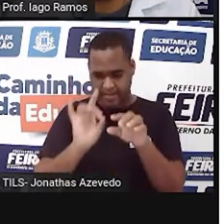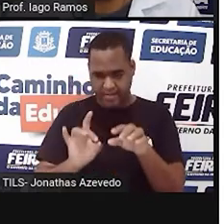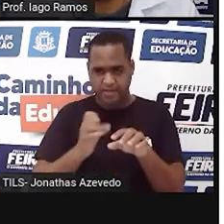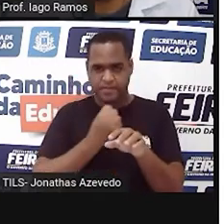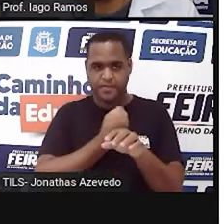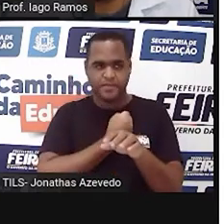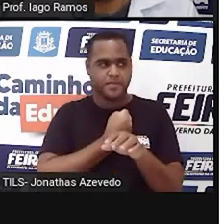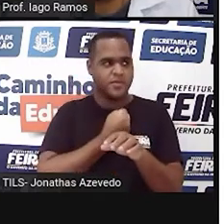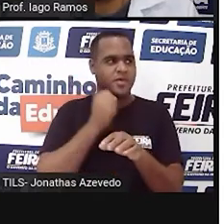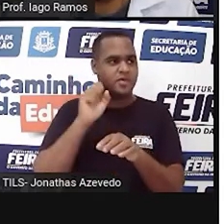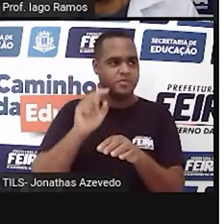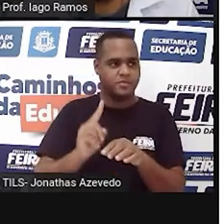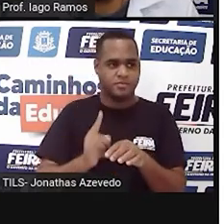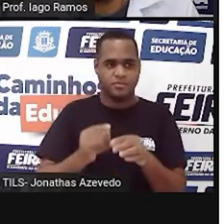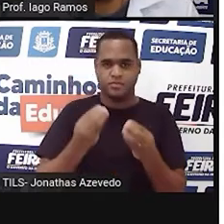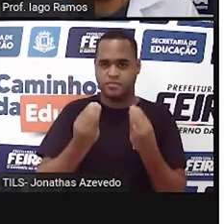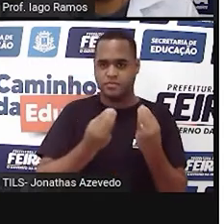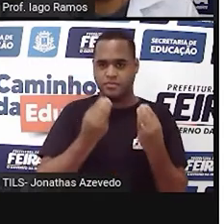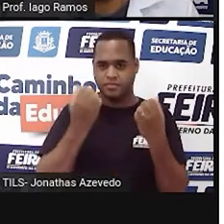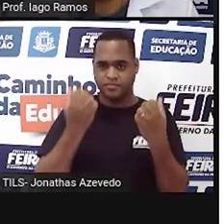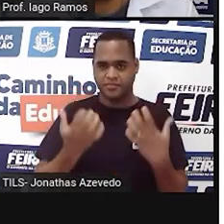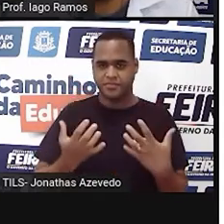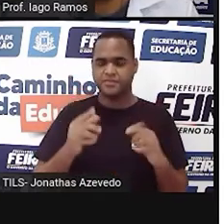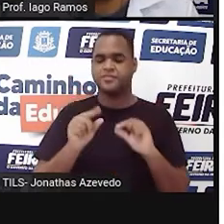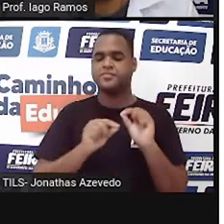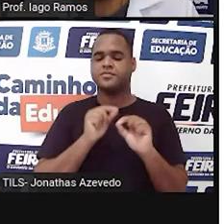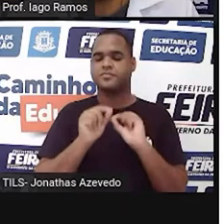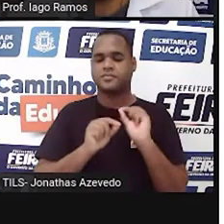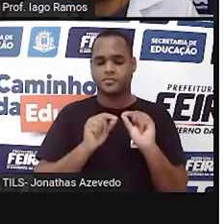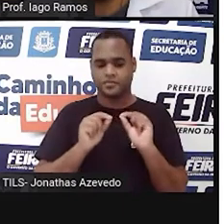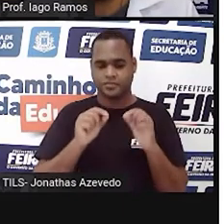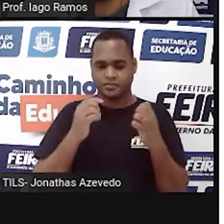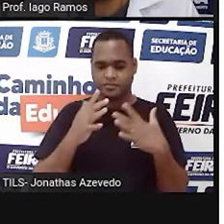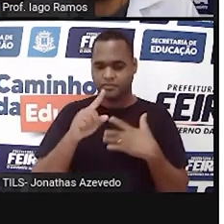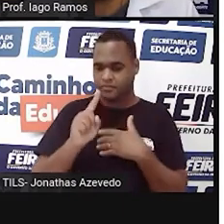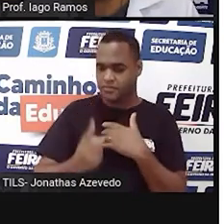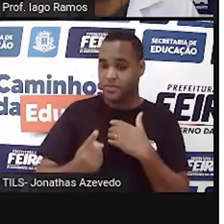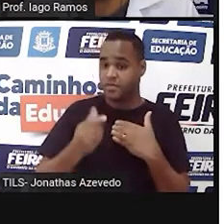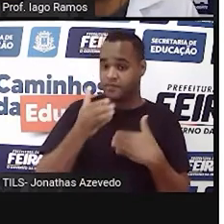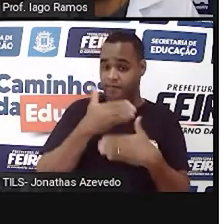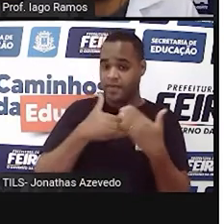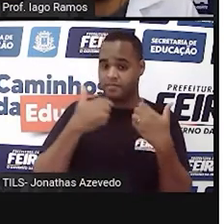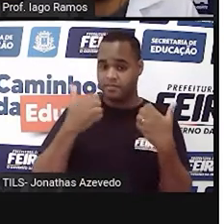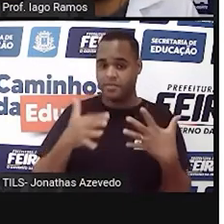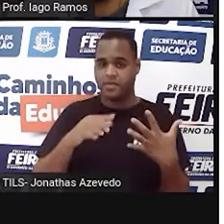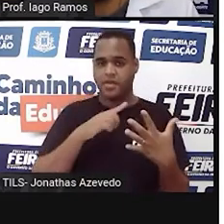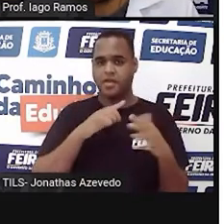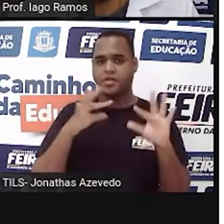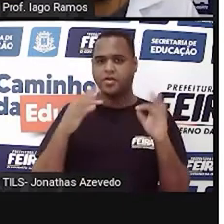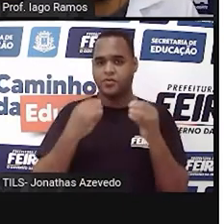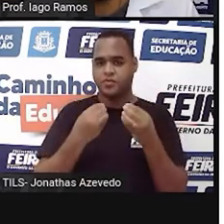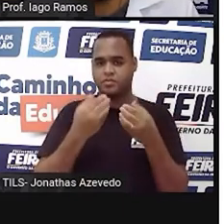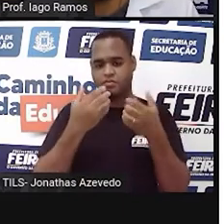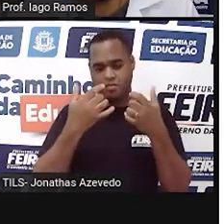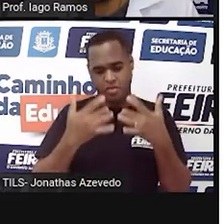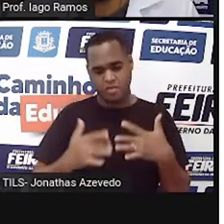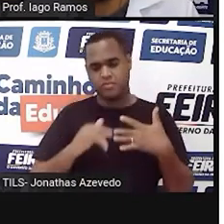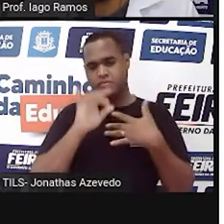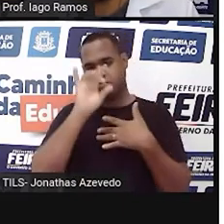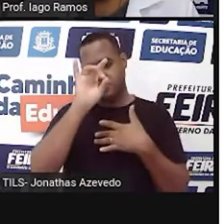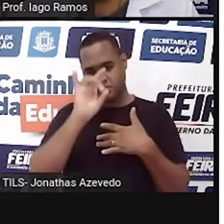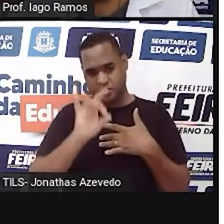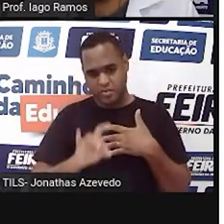Como assim, professor? Olha só, quem tá atrás da vírgula, fica todos aqui, um embaixo do outro,